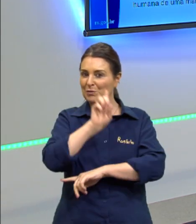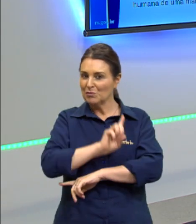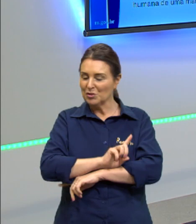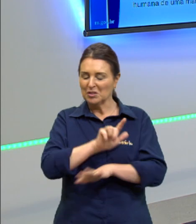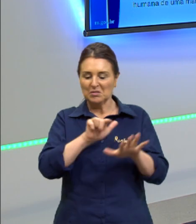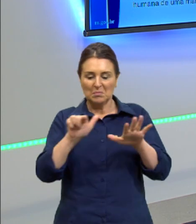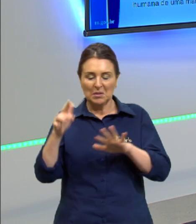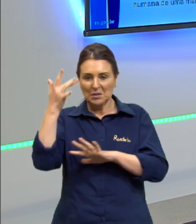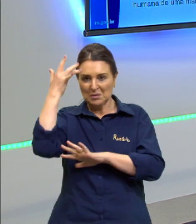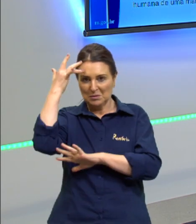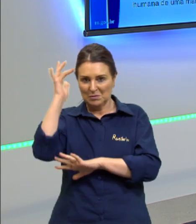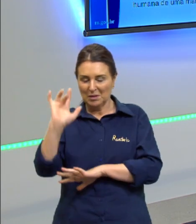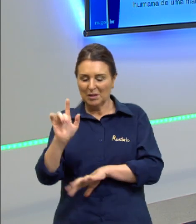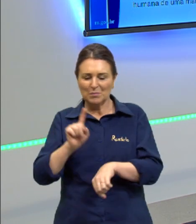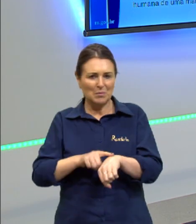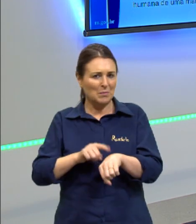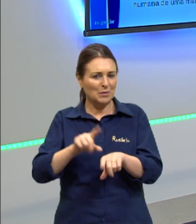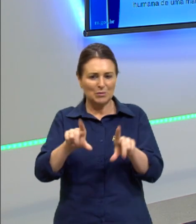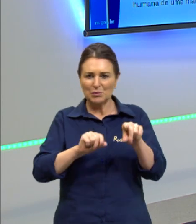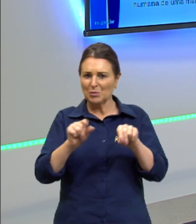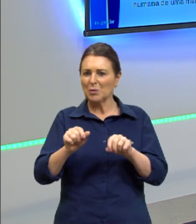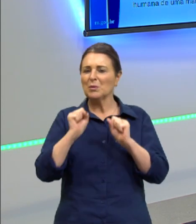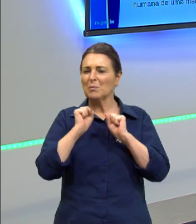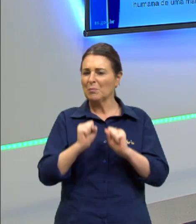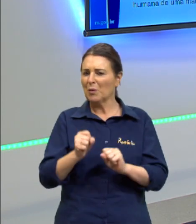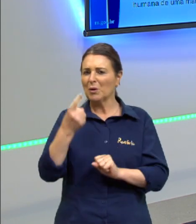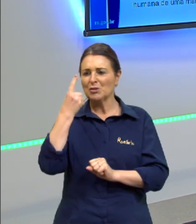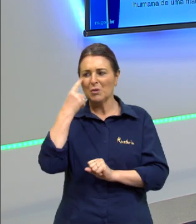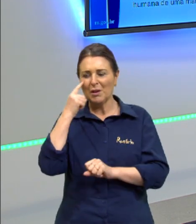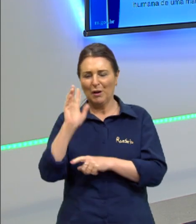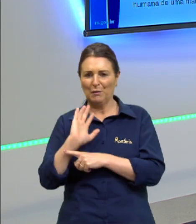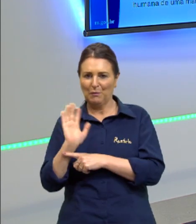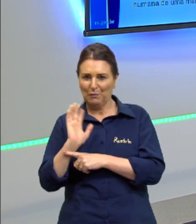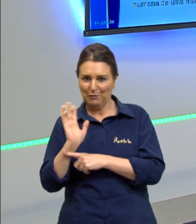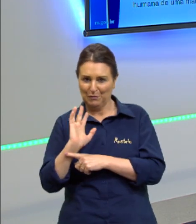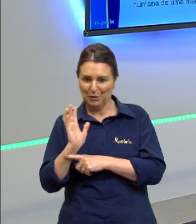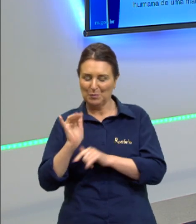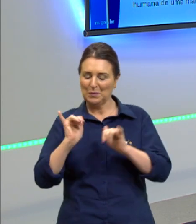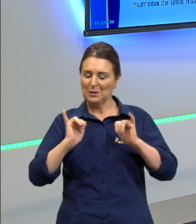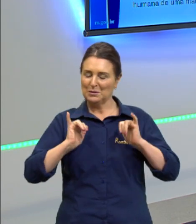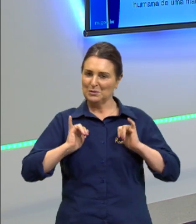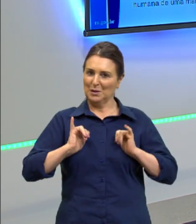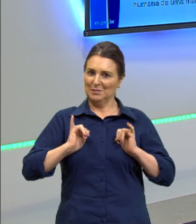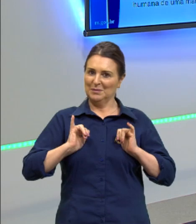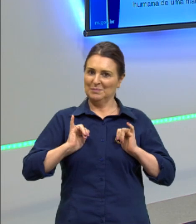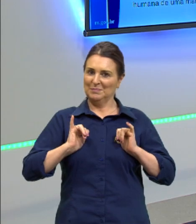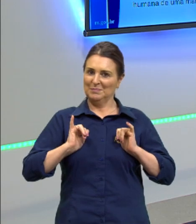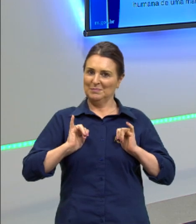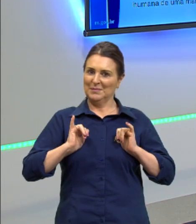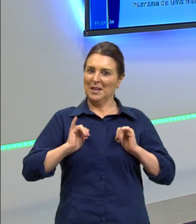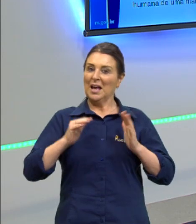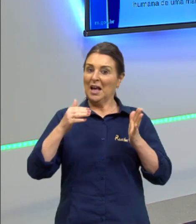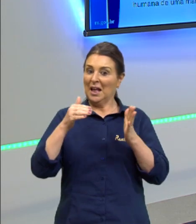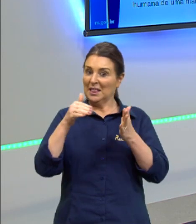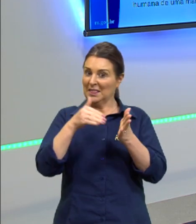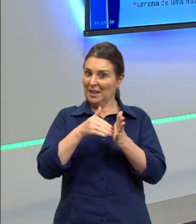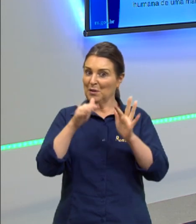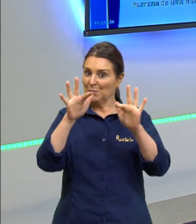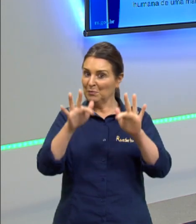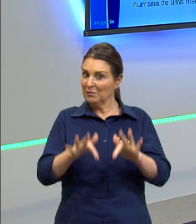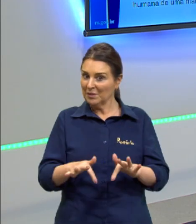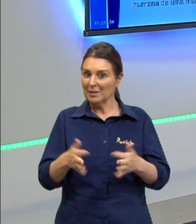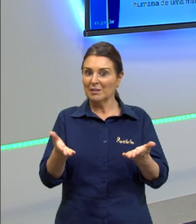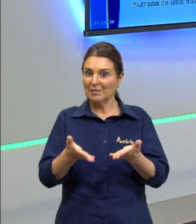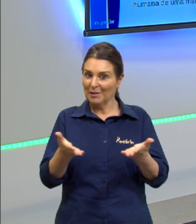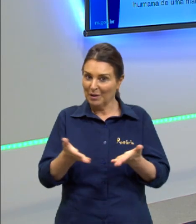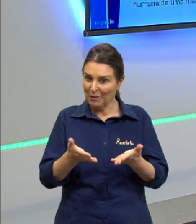semana em algum momento vocês conseguirem dar um tempinho para relaxar para essa finaleira que nós estamos